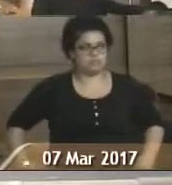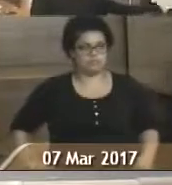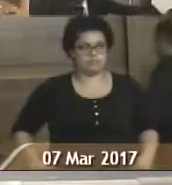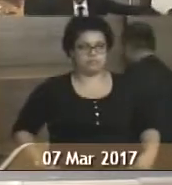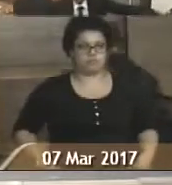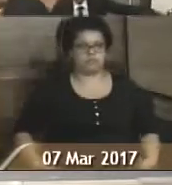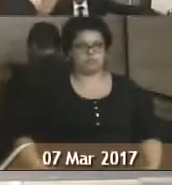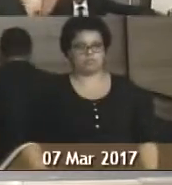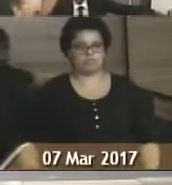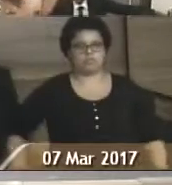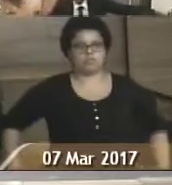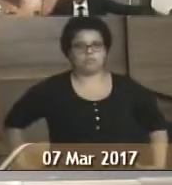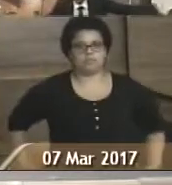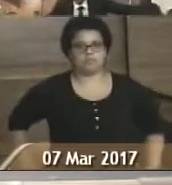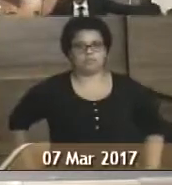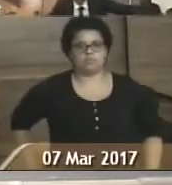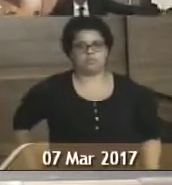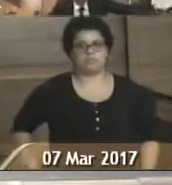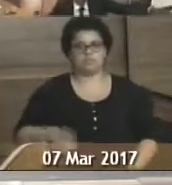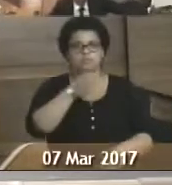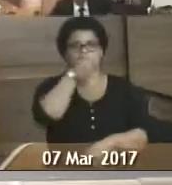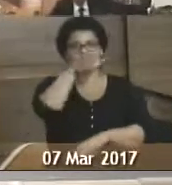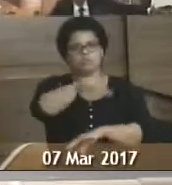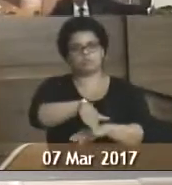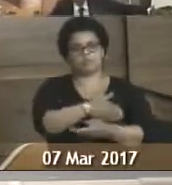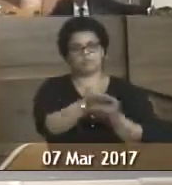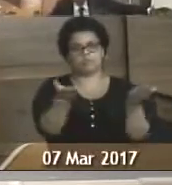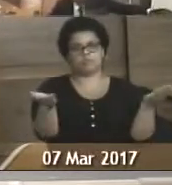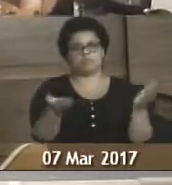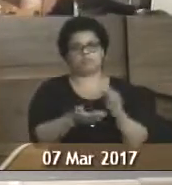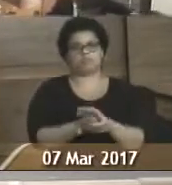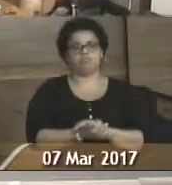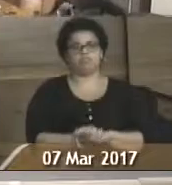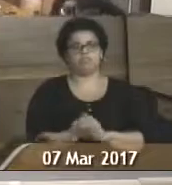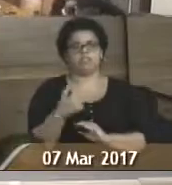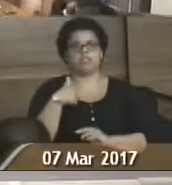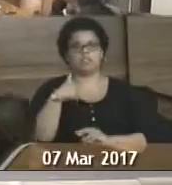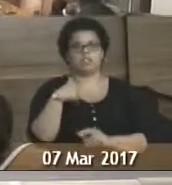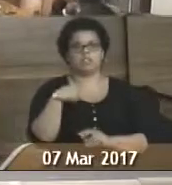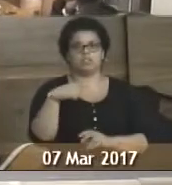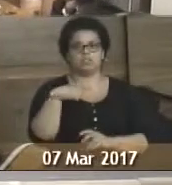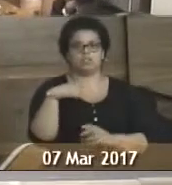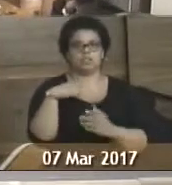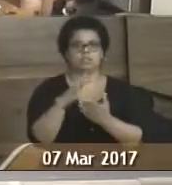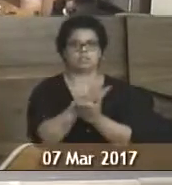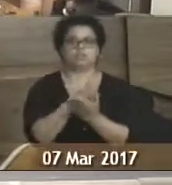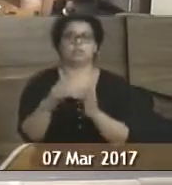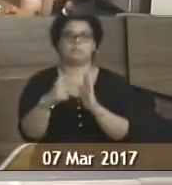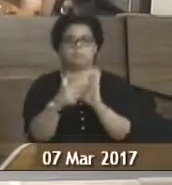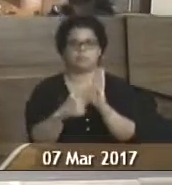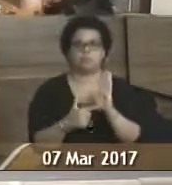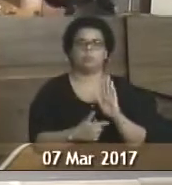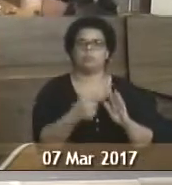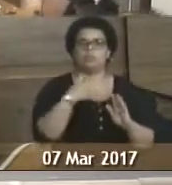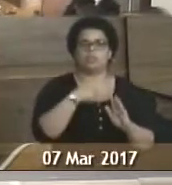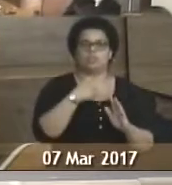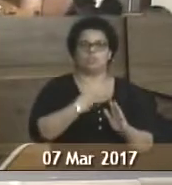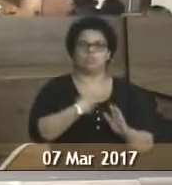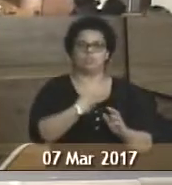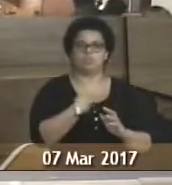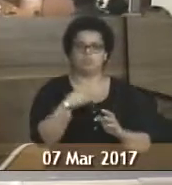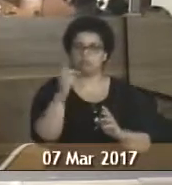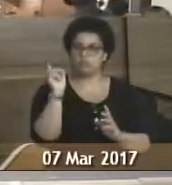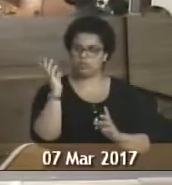Boa tarde, gente. Boa tarde, plenário, novamente. Eu vou trazer alguns pontos que eu vivenciei